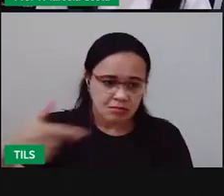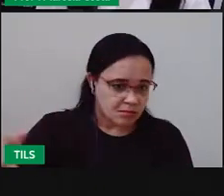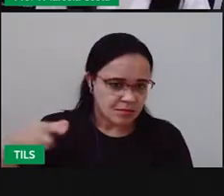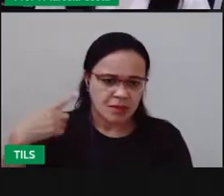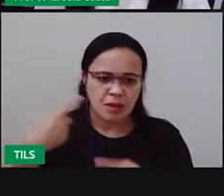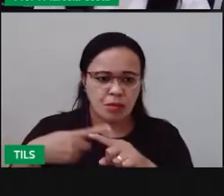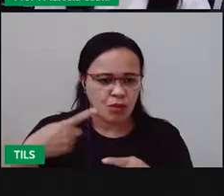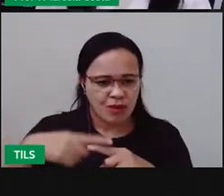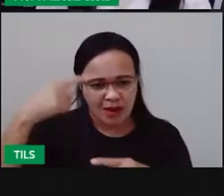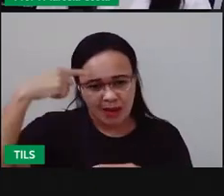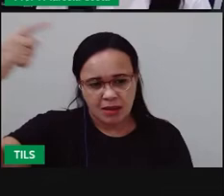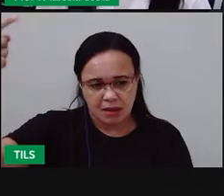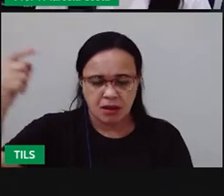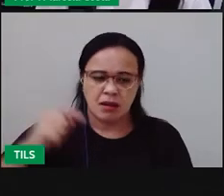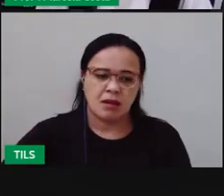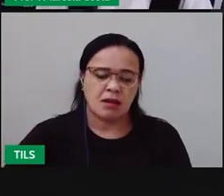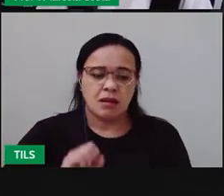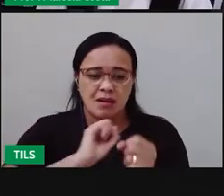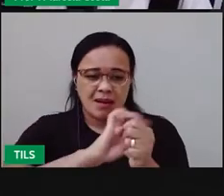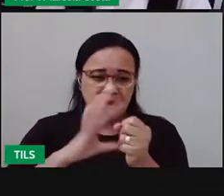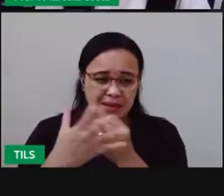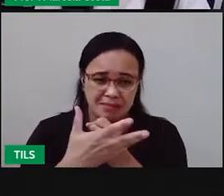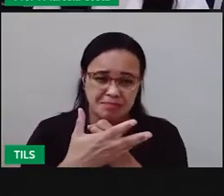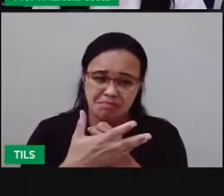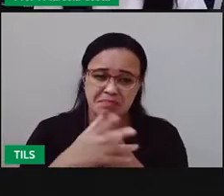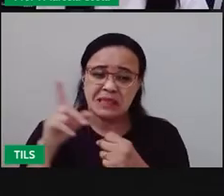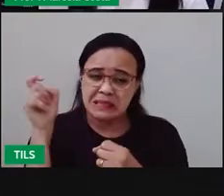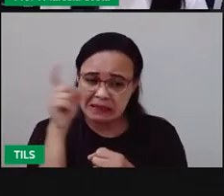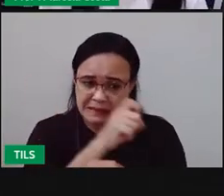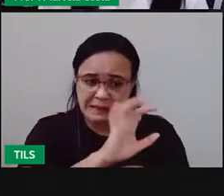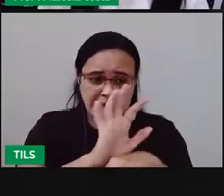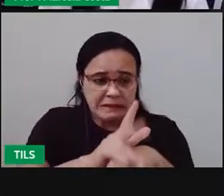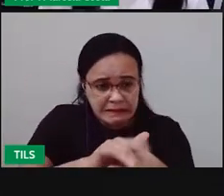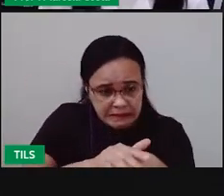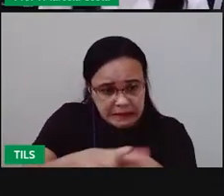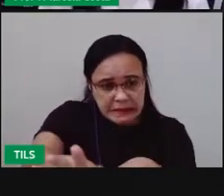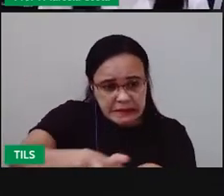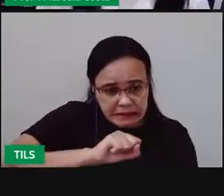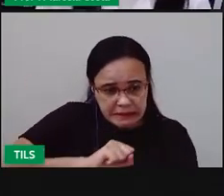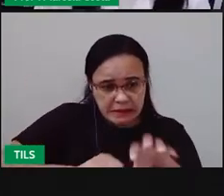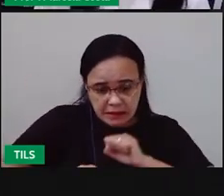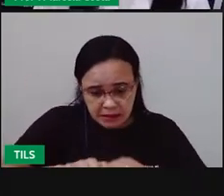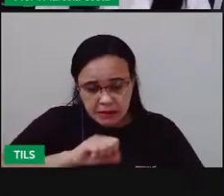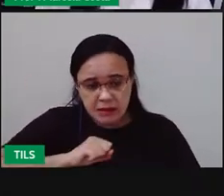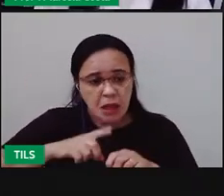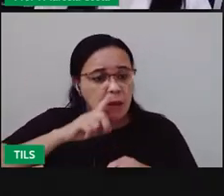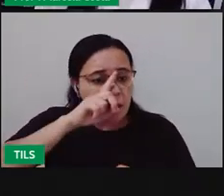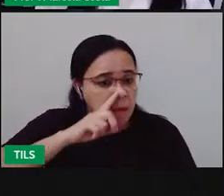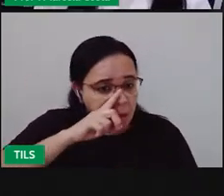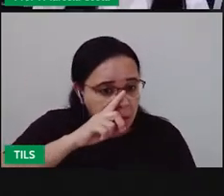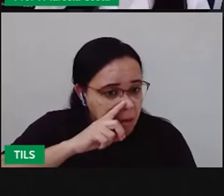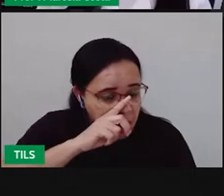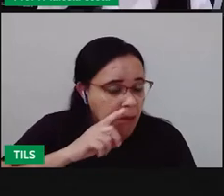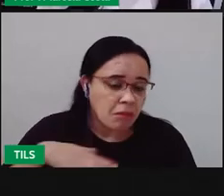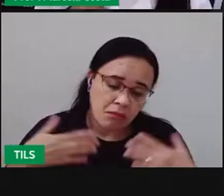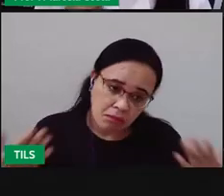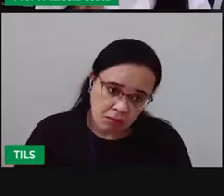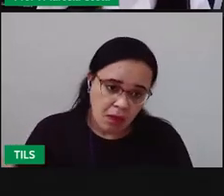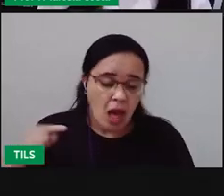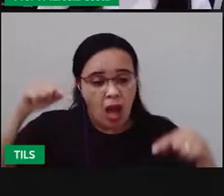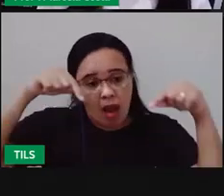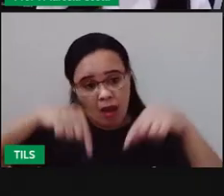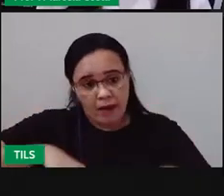não houve no ano passado e esse ano ainda não se sabe se vai ocorrer mas até o ano